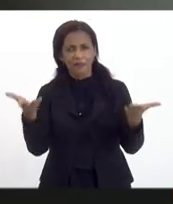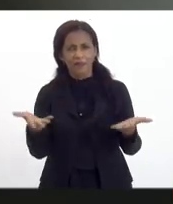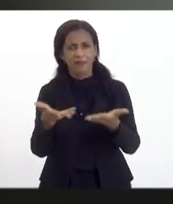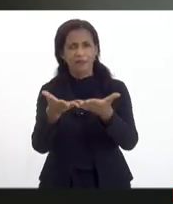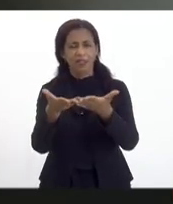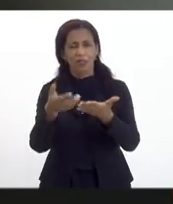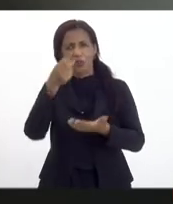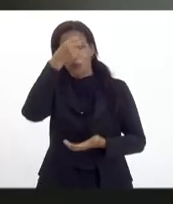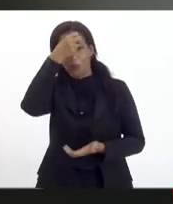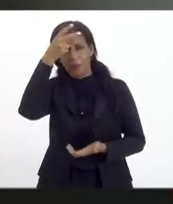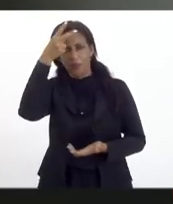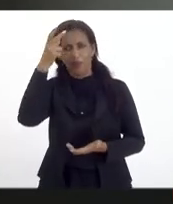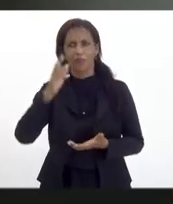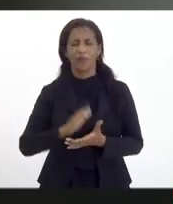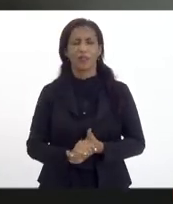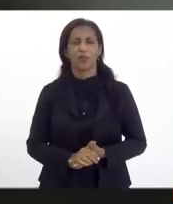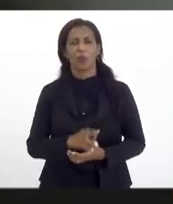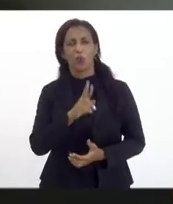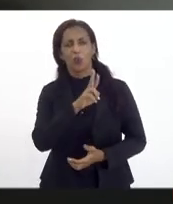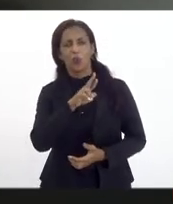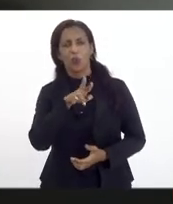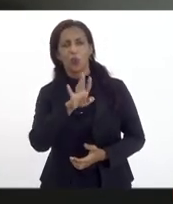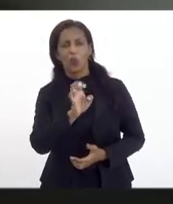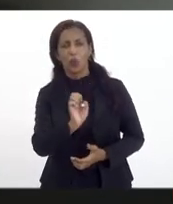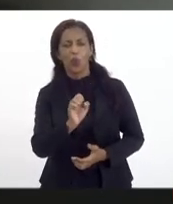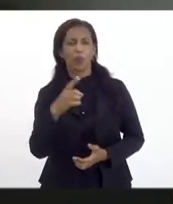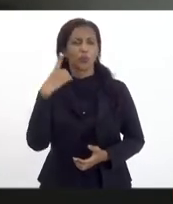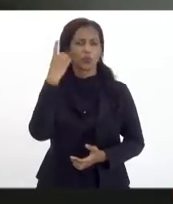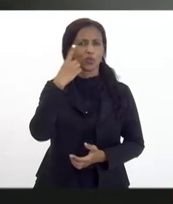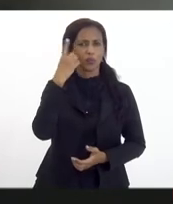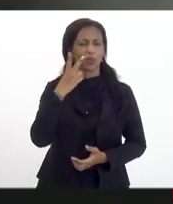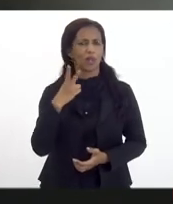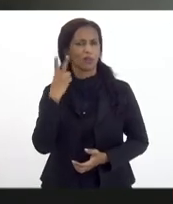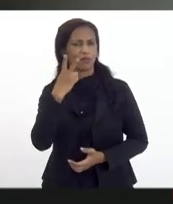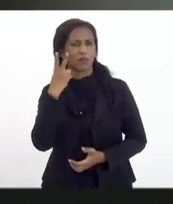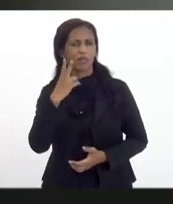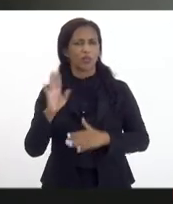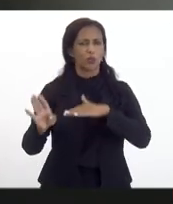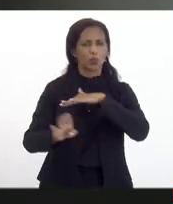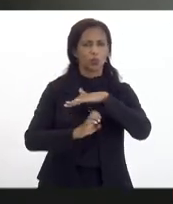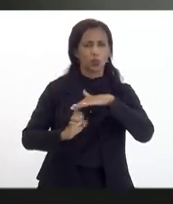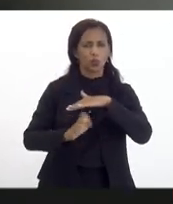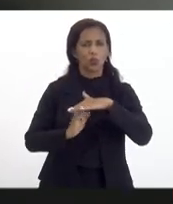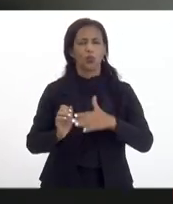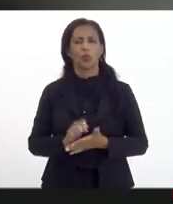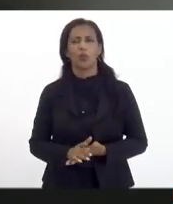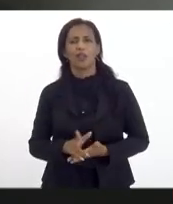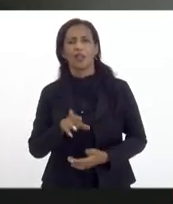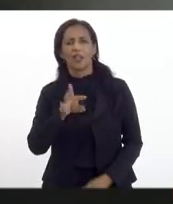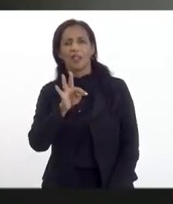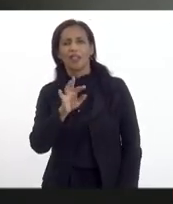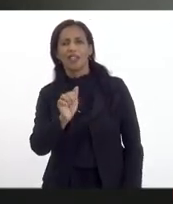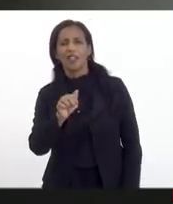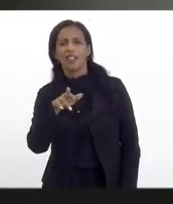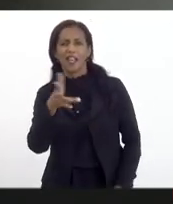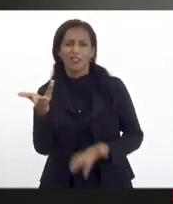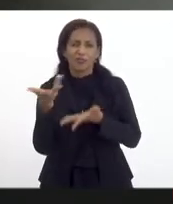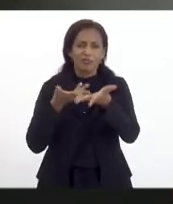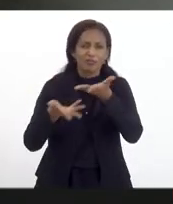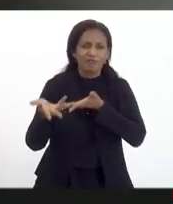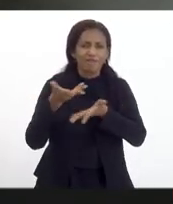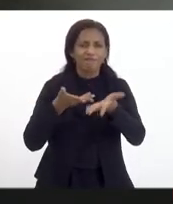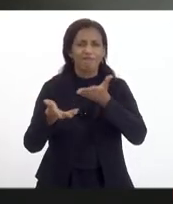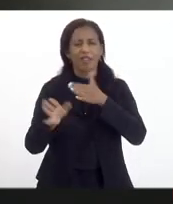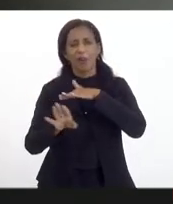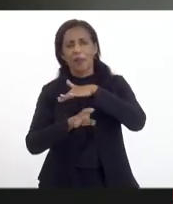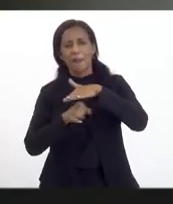Os prefeitos, o Rubens, o Lucas, os deputados, vereadores e empresários. Destacar o Tadashi, parceria aí com